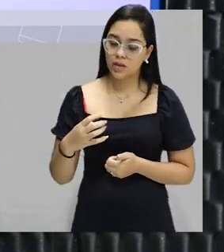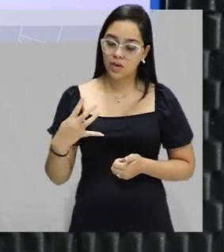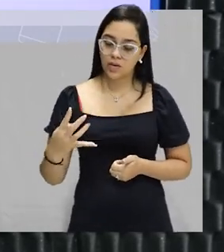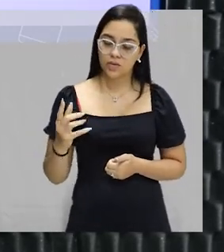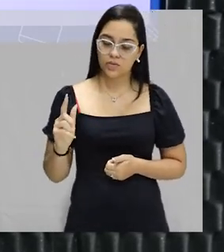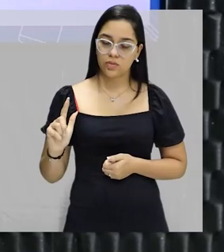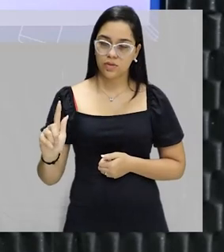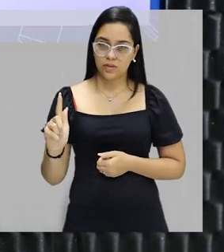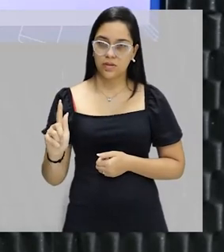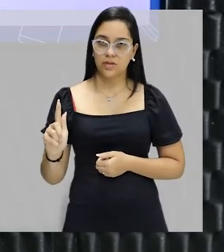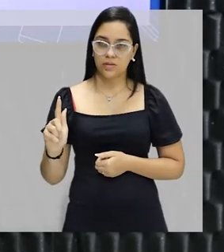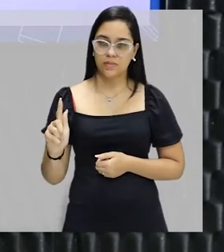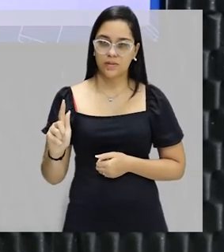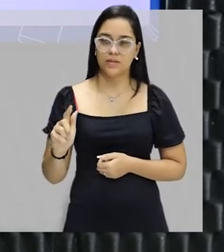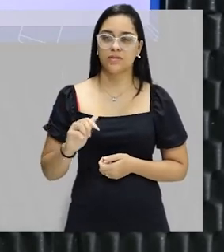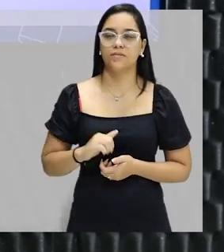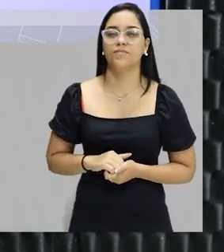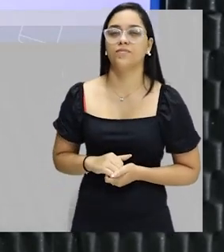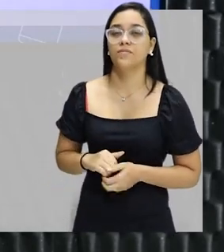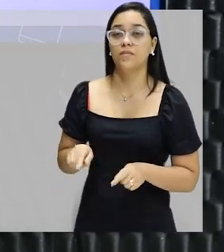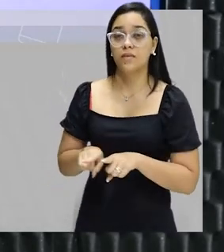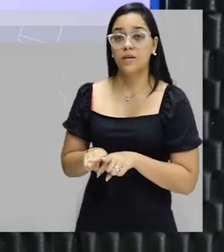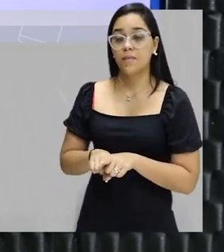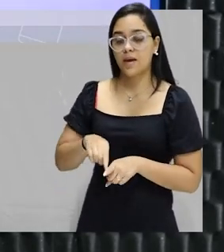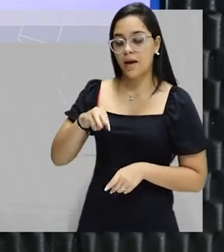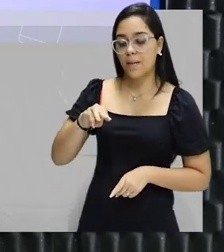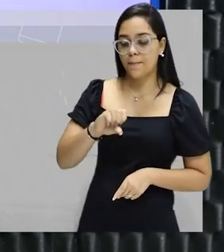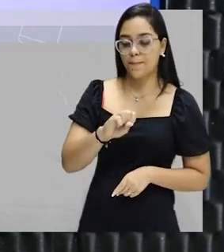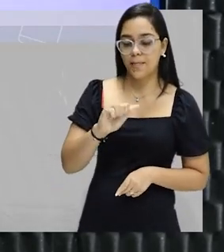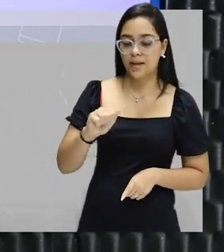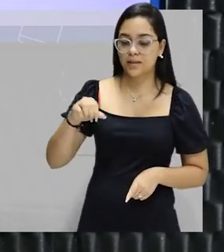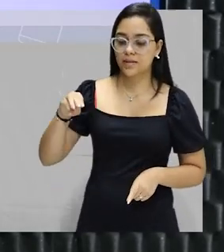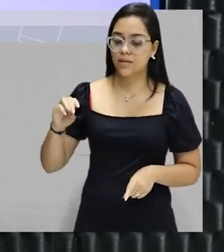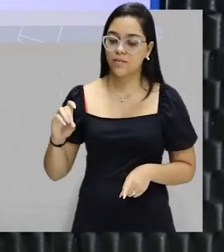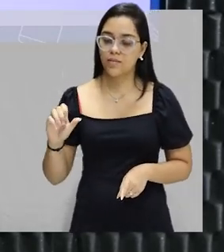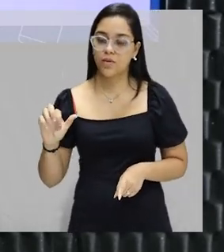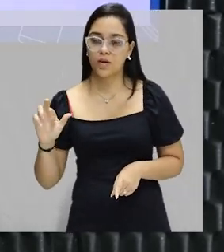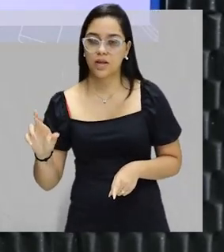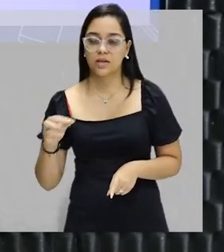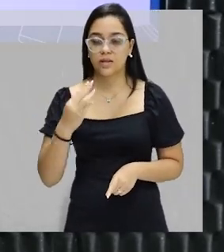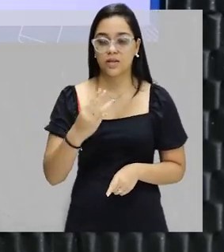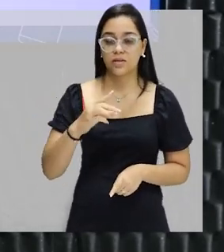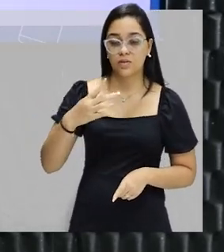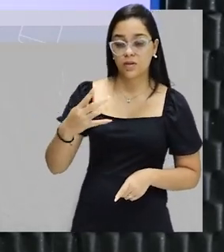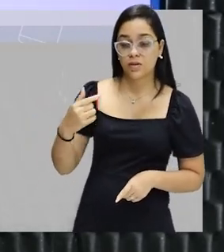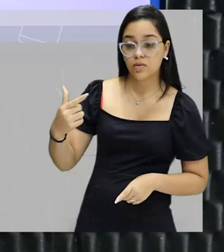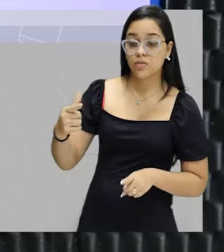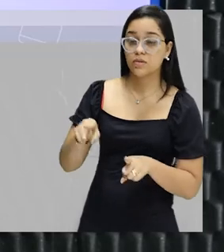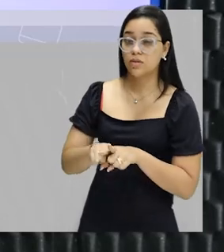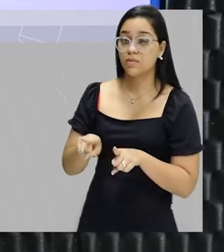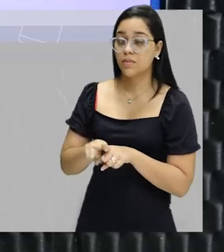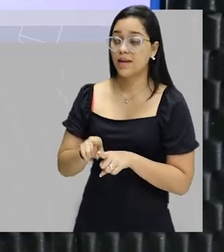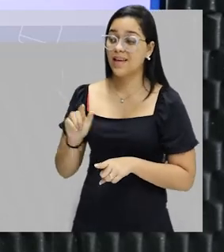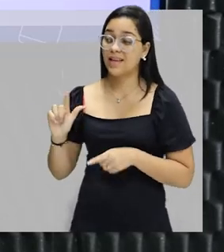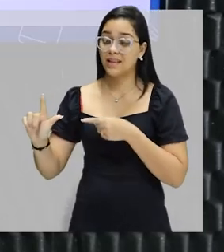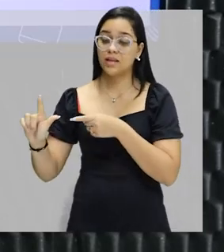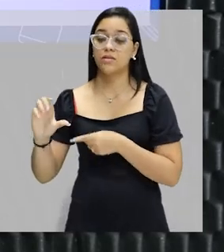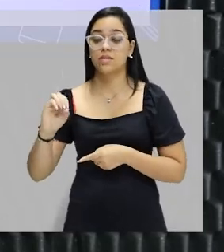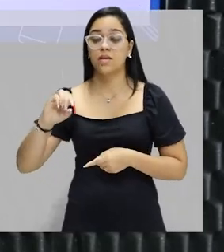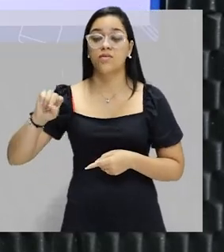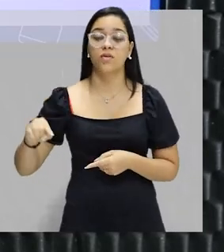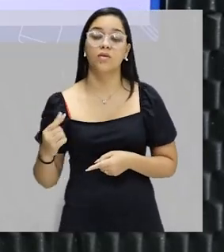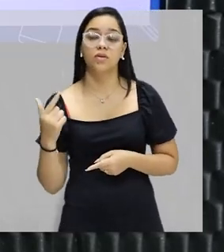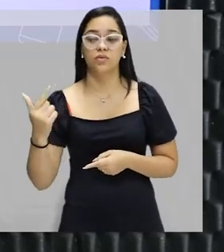gramas. A massa molar, 342 e o volume em litros, 0